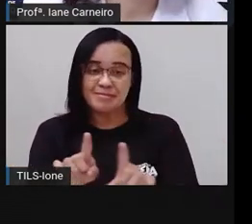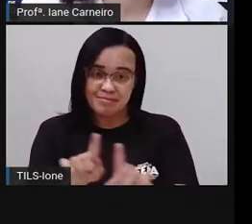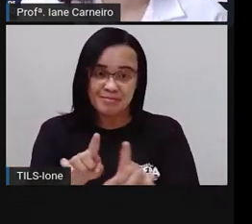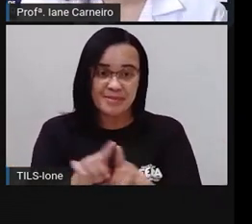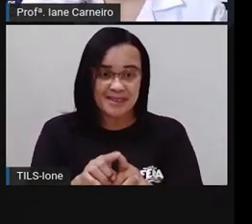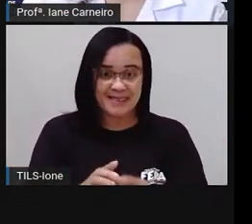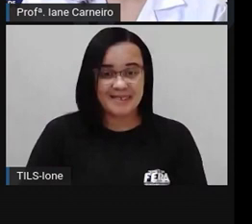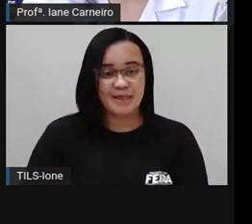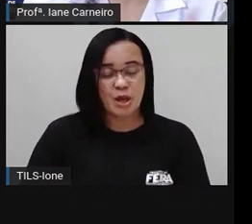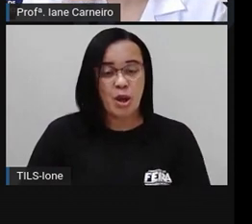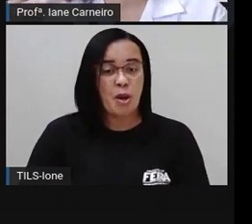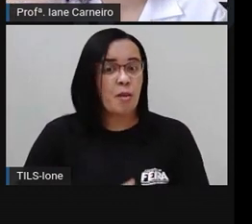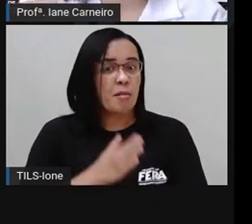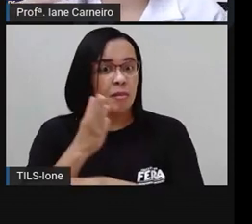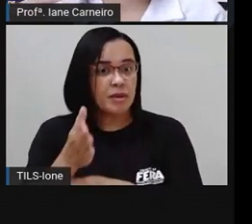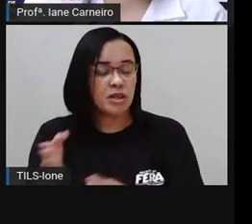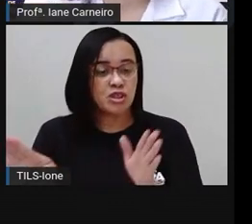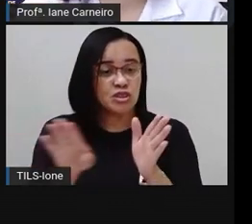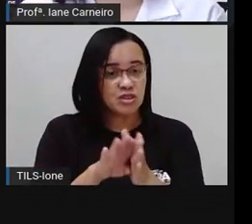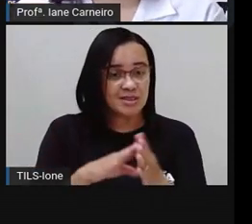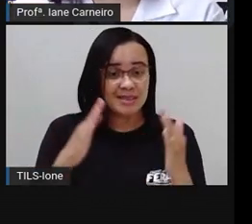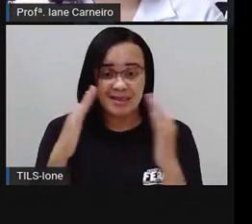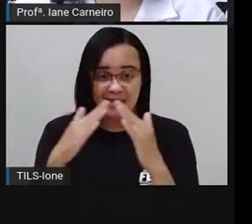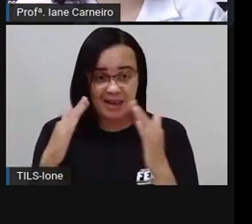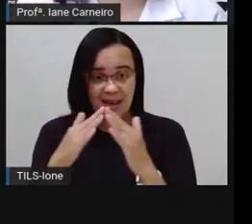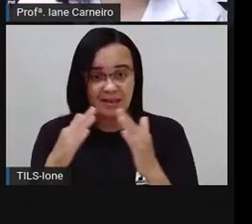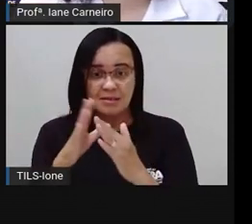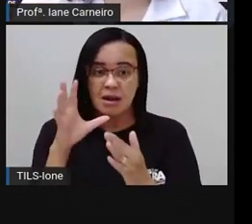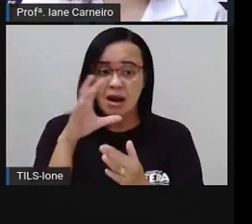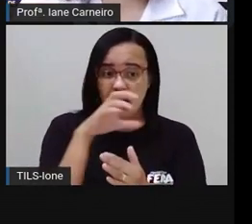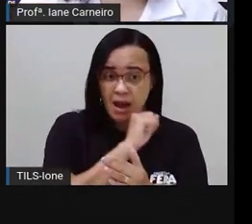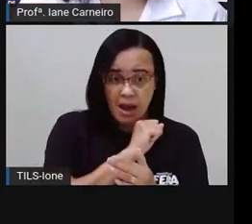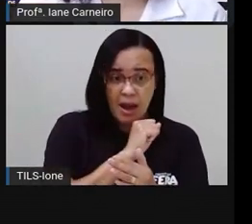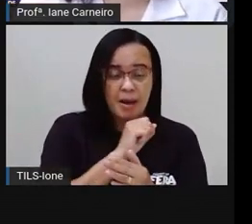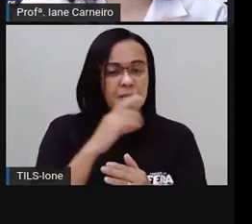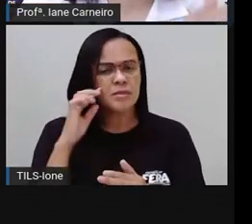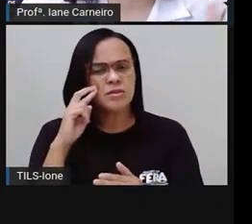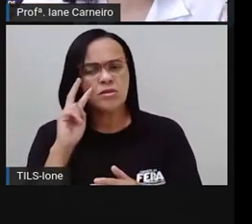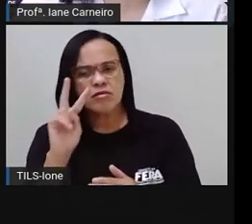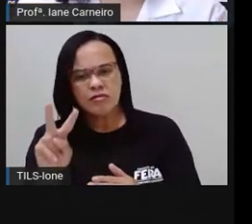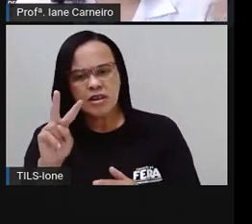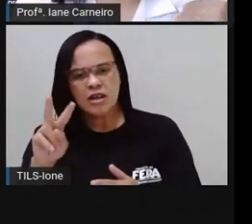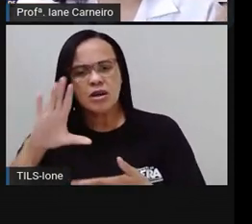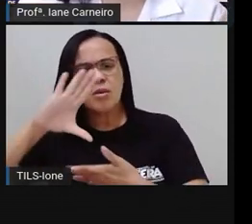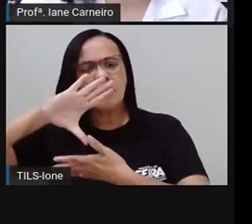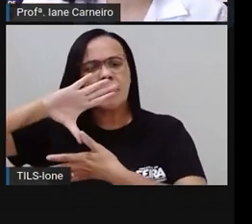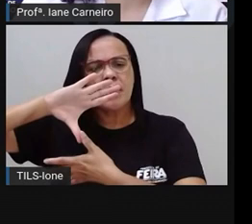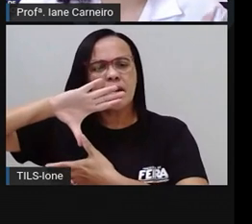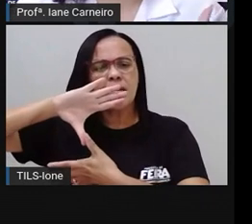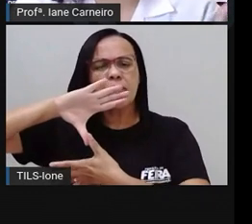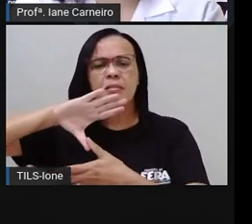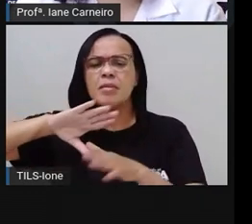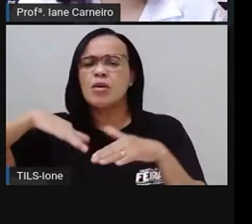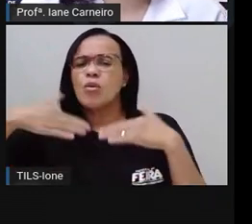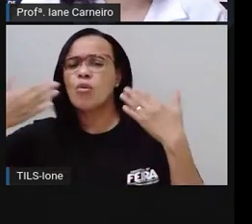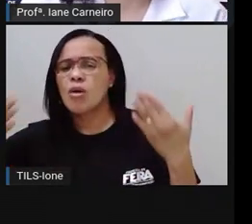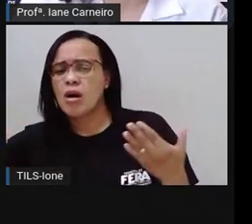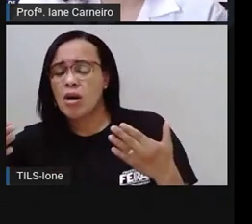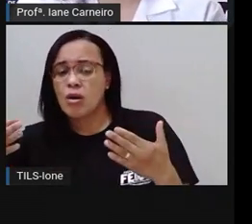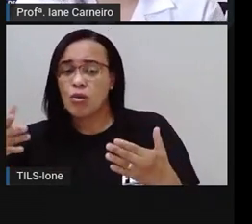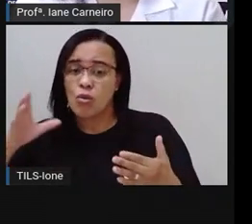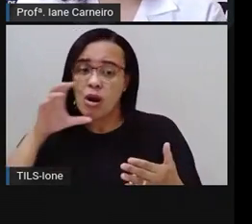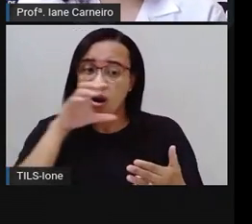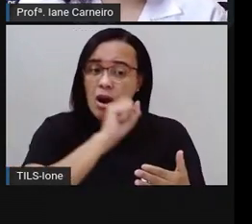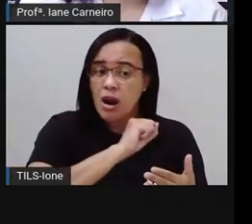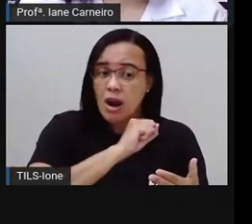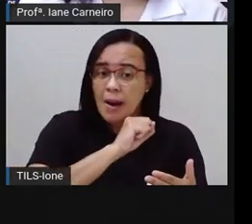casa, né, qual é percurso mais rápido. Olhando aqui pelo mapa, vocês acham que qual é o caminho mais curto? É